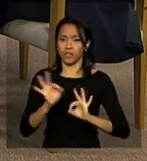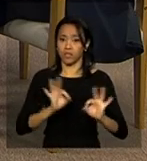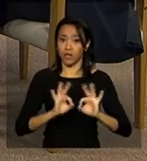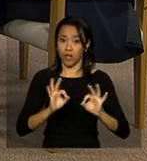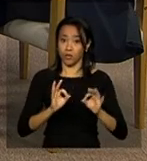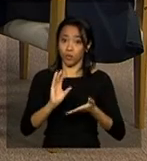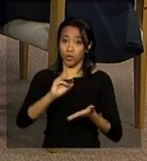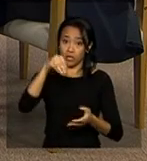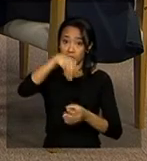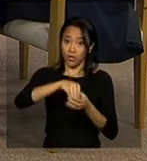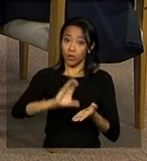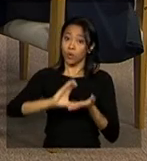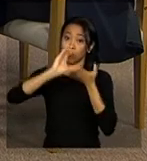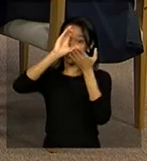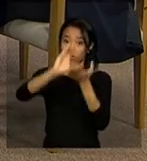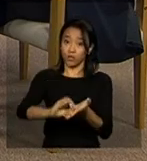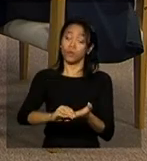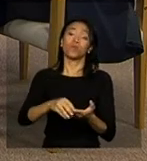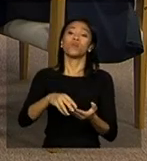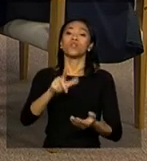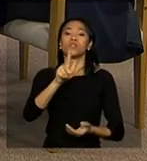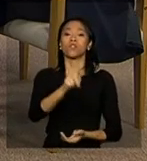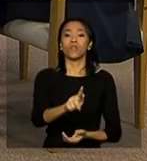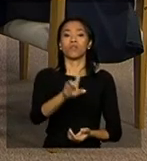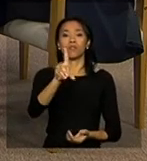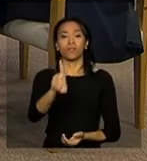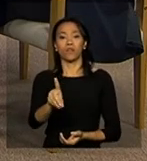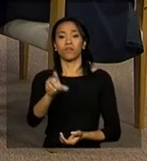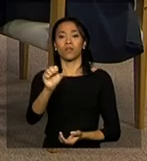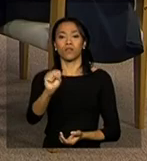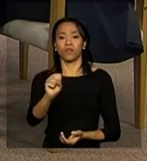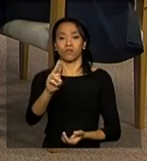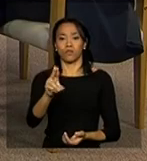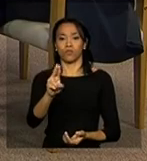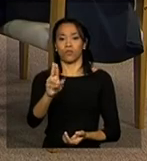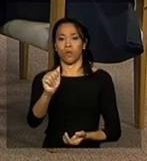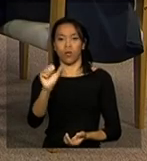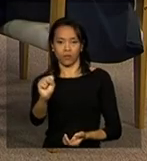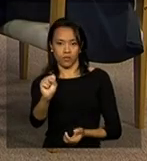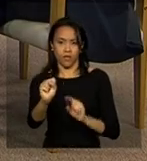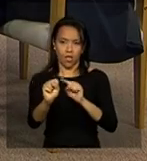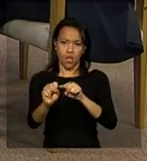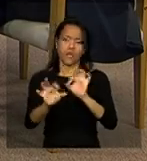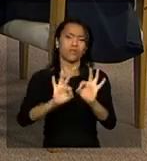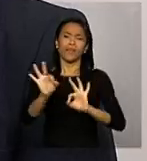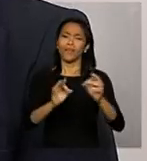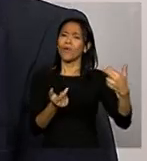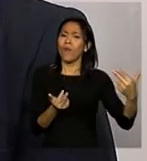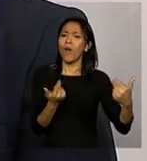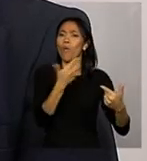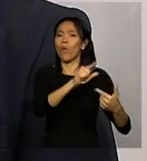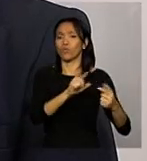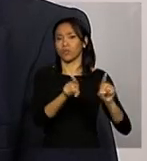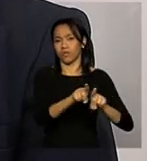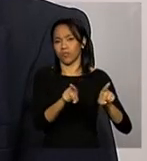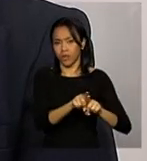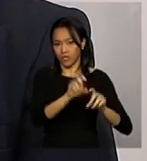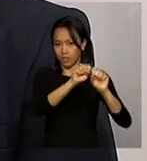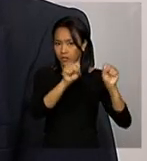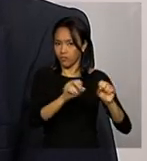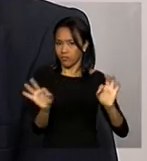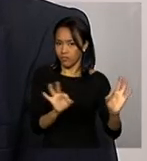Social no IGD-SUAS? Olha, ele está formulado na mesma lógica do GDPF ele